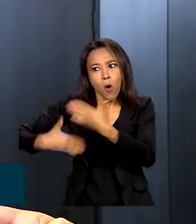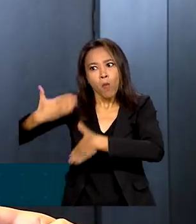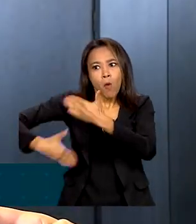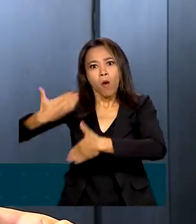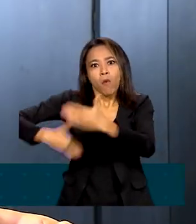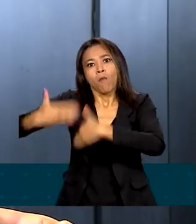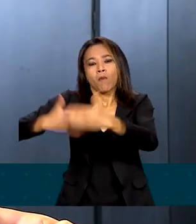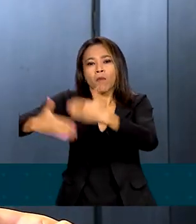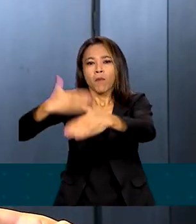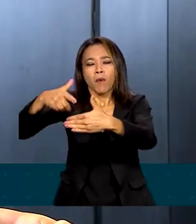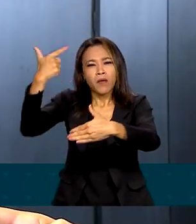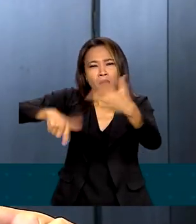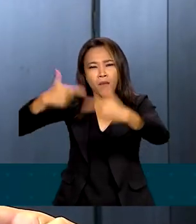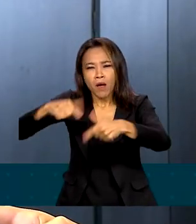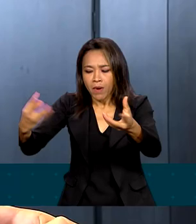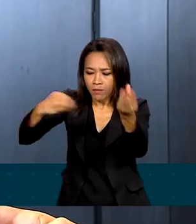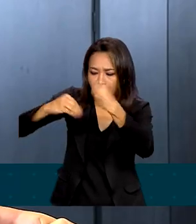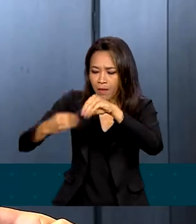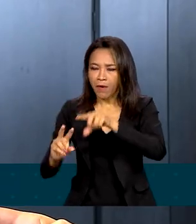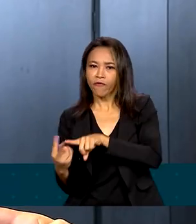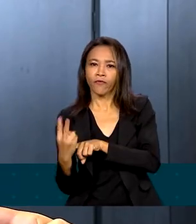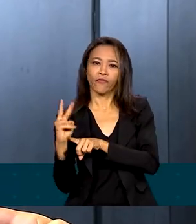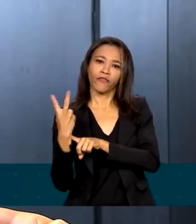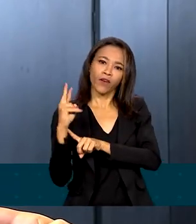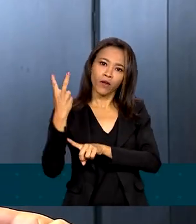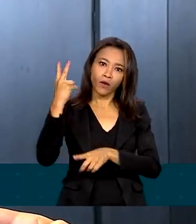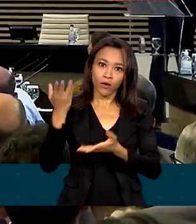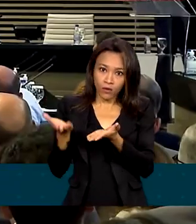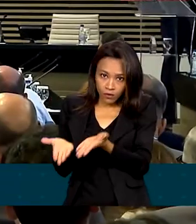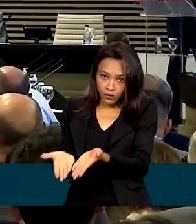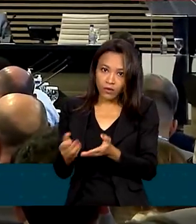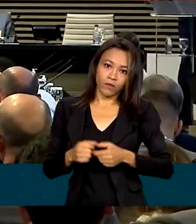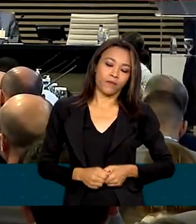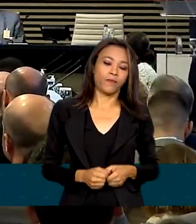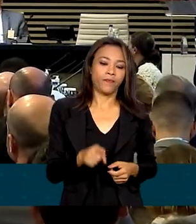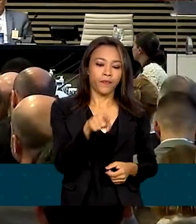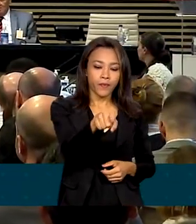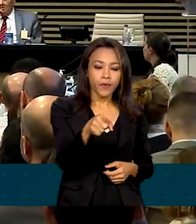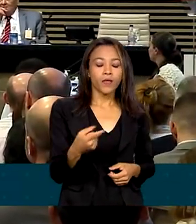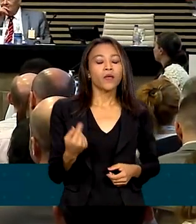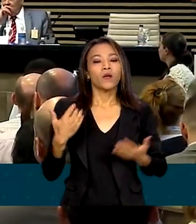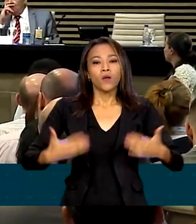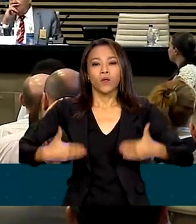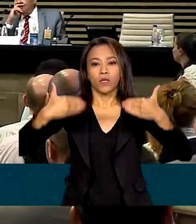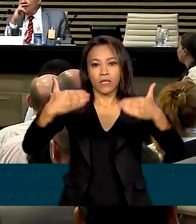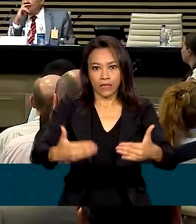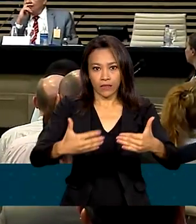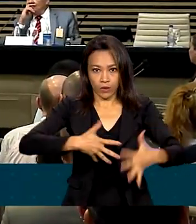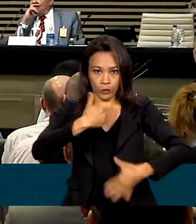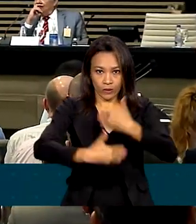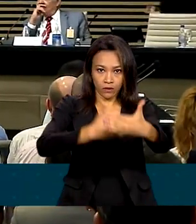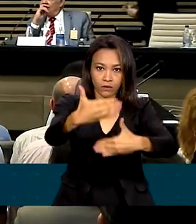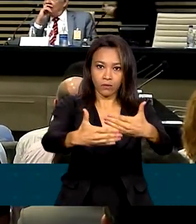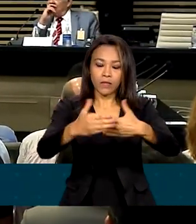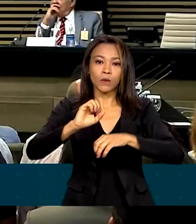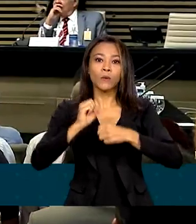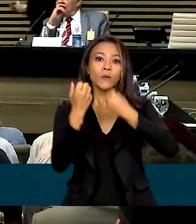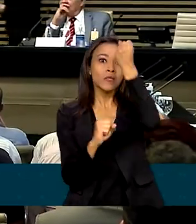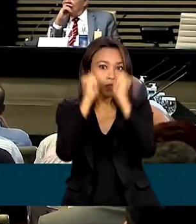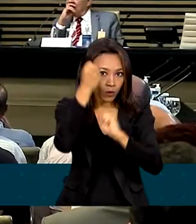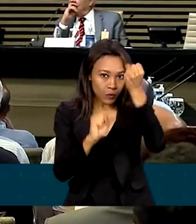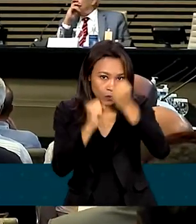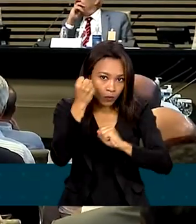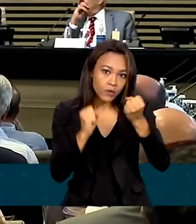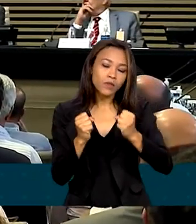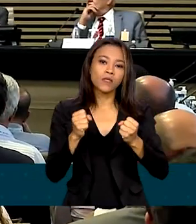cada vez agregando mais valor ao negócio da empresa. Para o Ministério do Desenvolvimento, Indústria e Comércio,